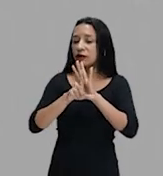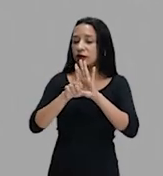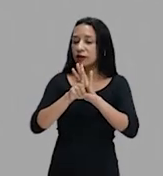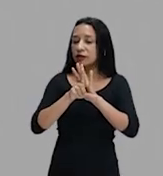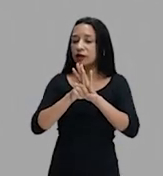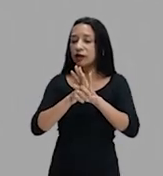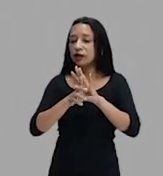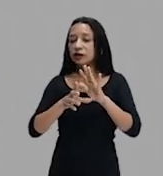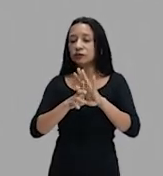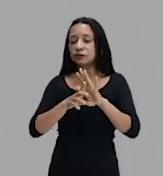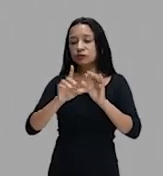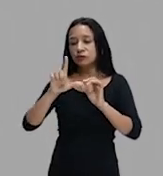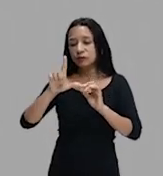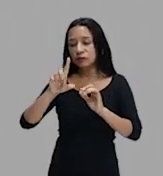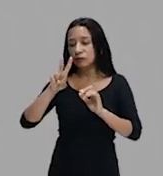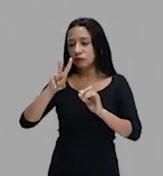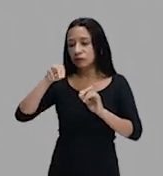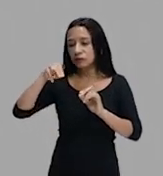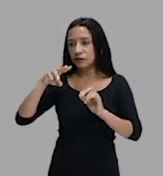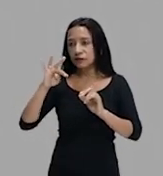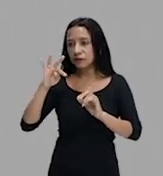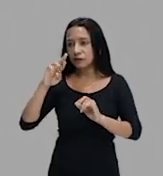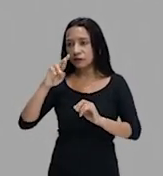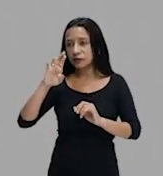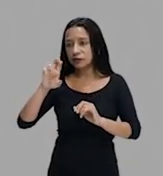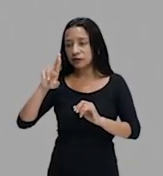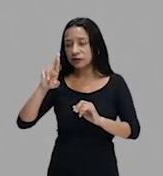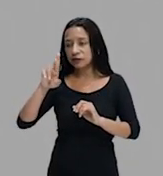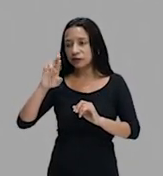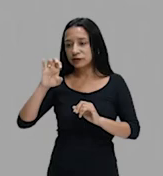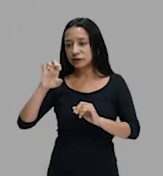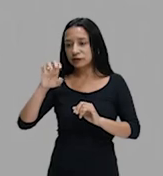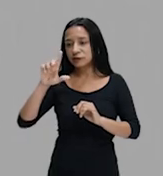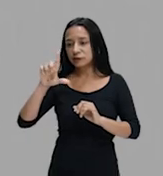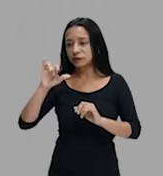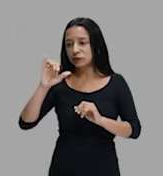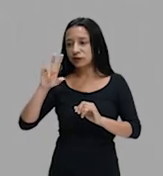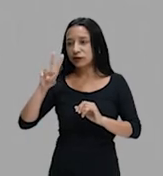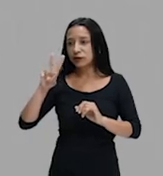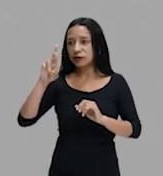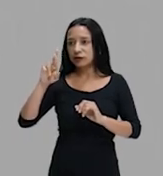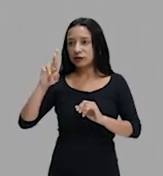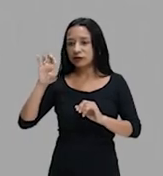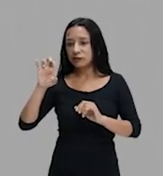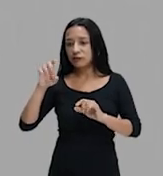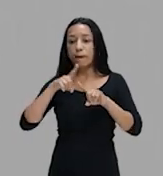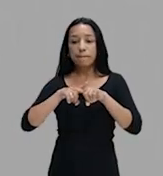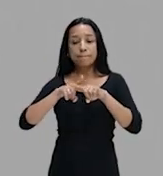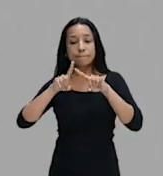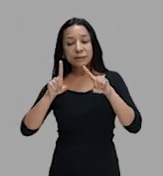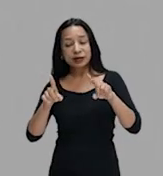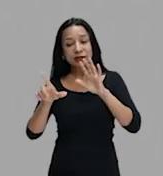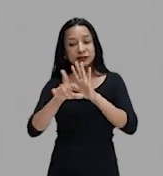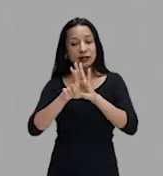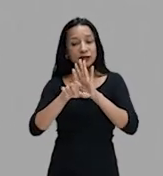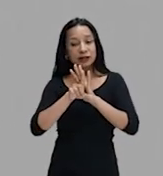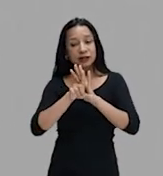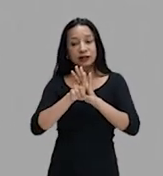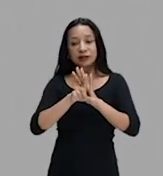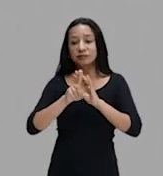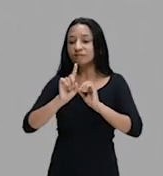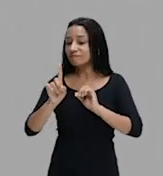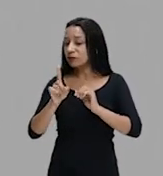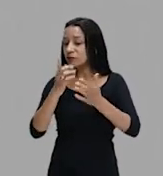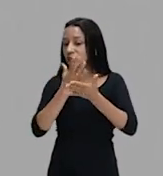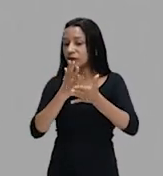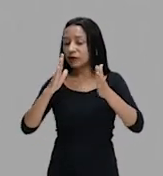uma lei Áurea que abole a escravidão, porém, não abole o preconceito racial. Ele continua na